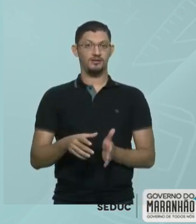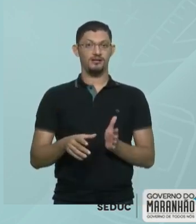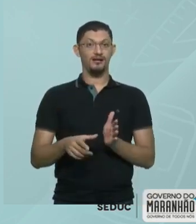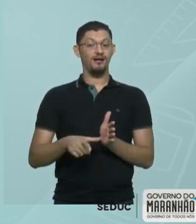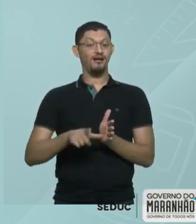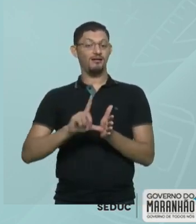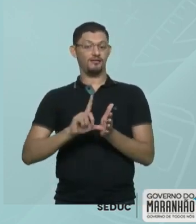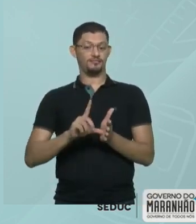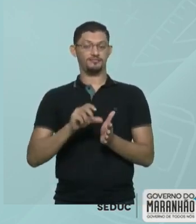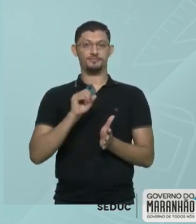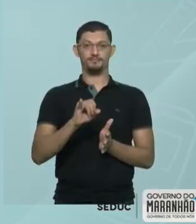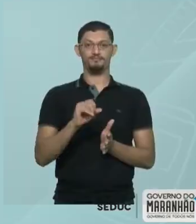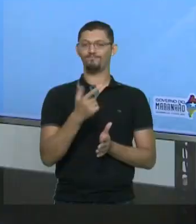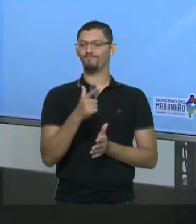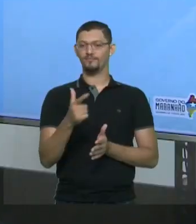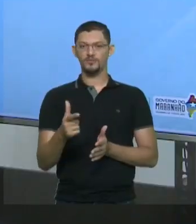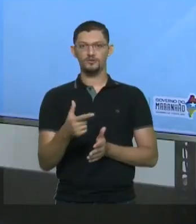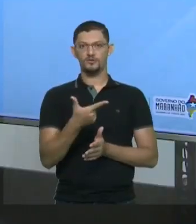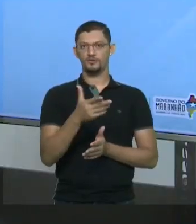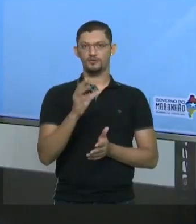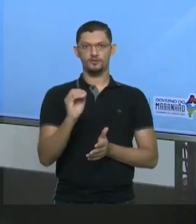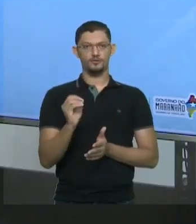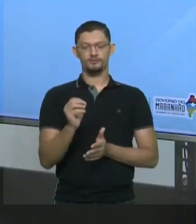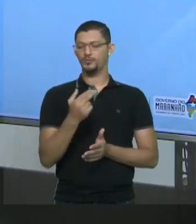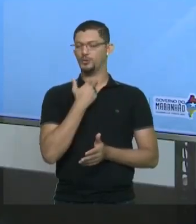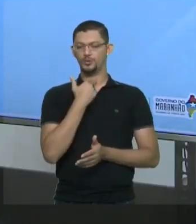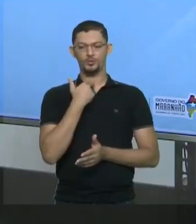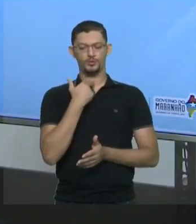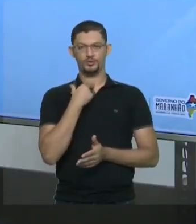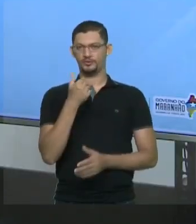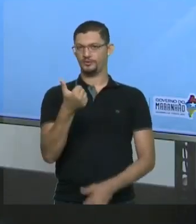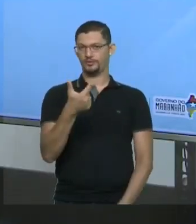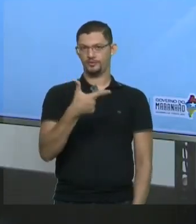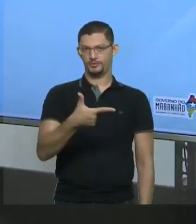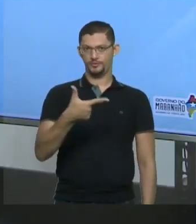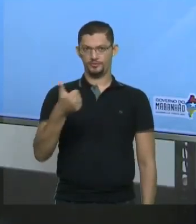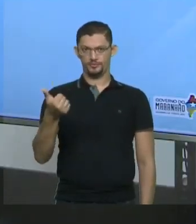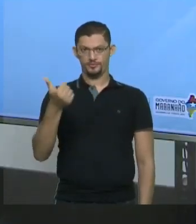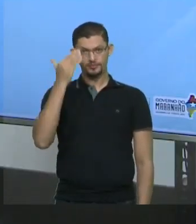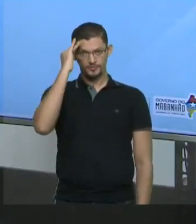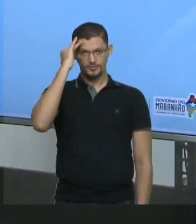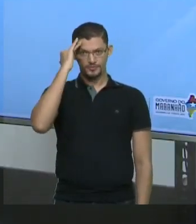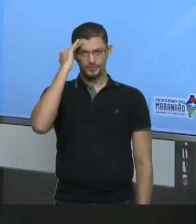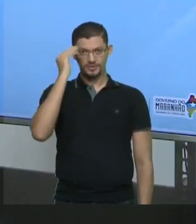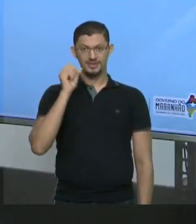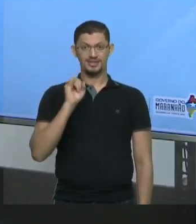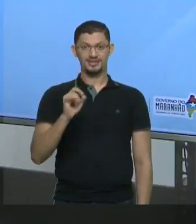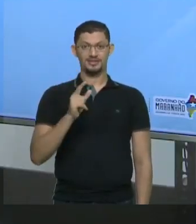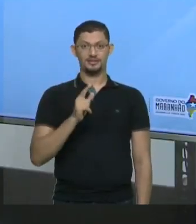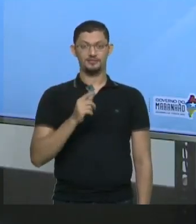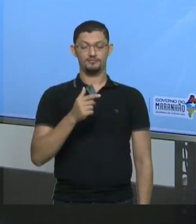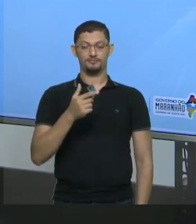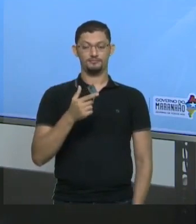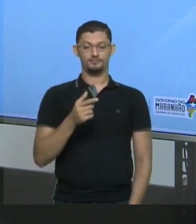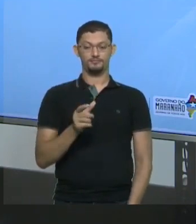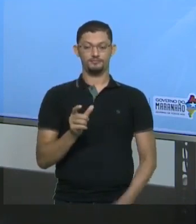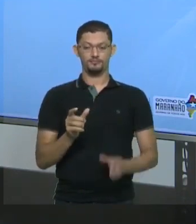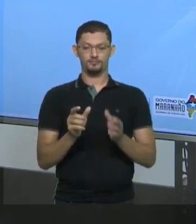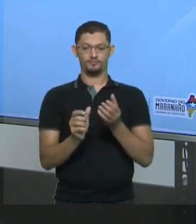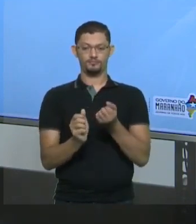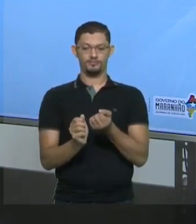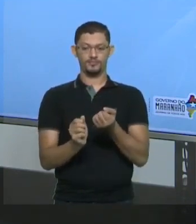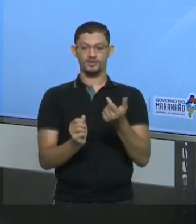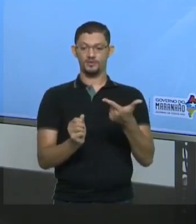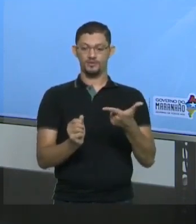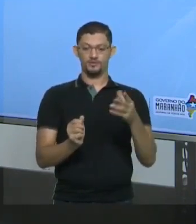não tiver 20 pessoas antes dele, ele não pode ser a vigésima primeira. Dá para entender isso? Se ele está no meio e de um lado